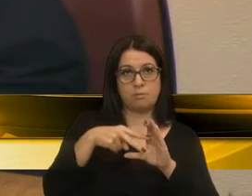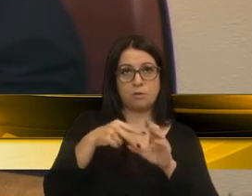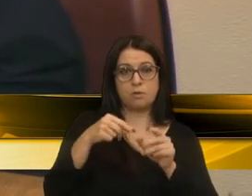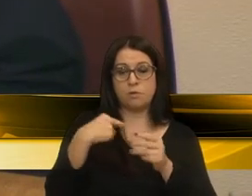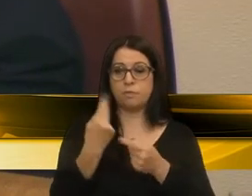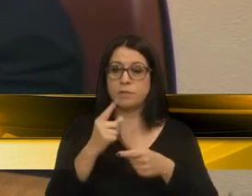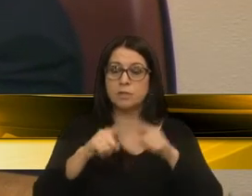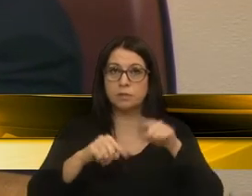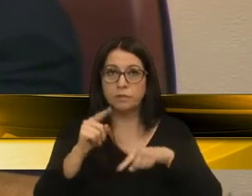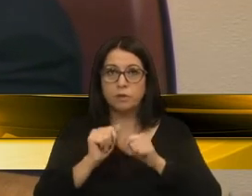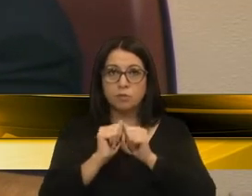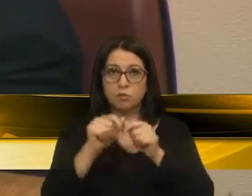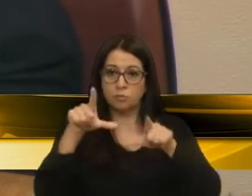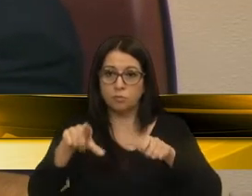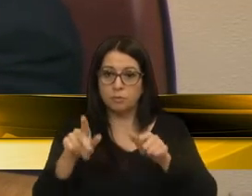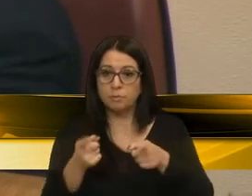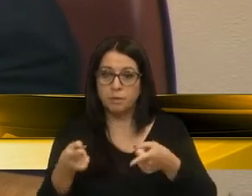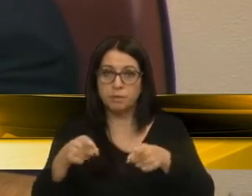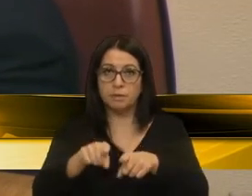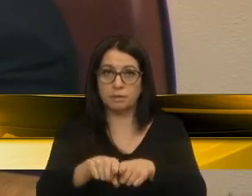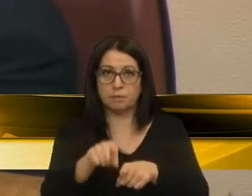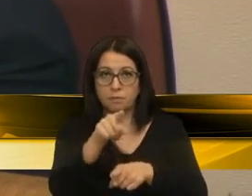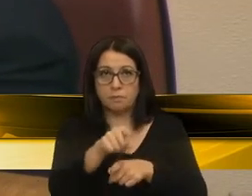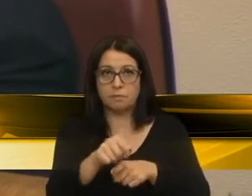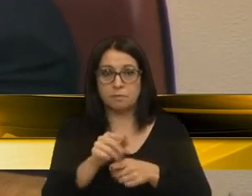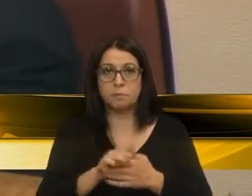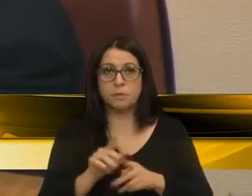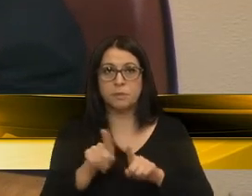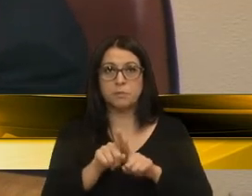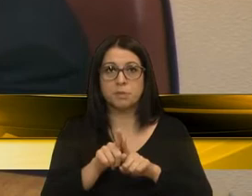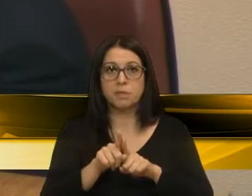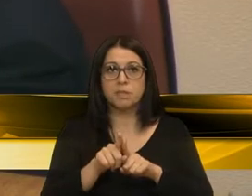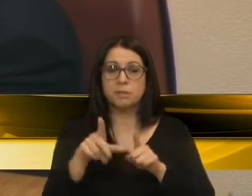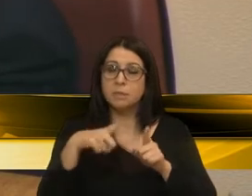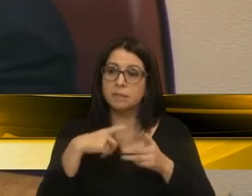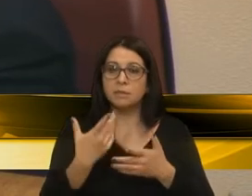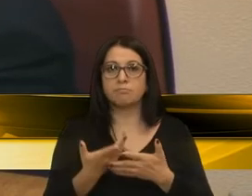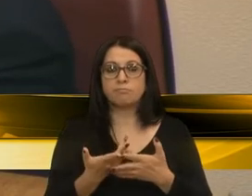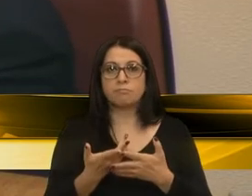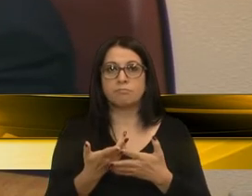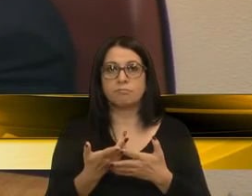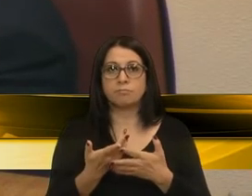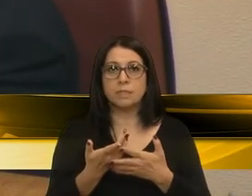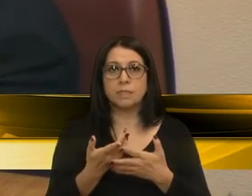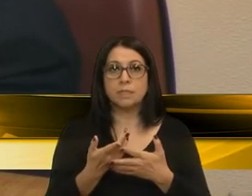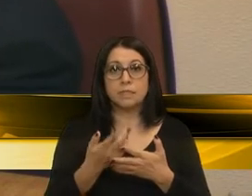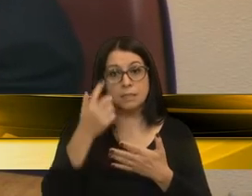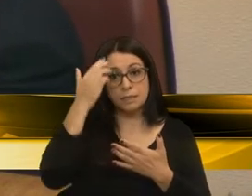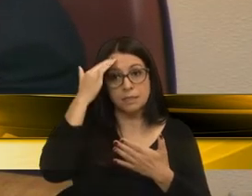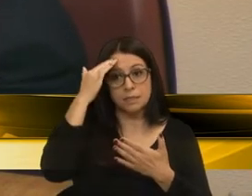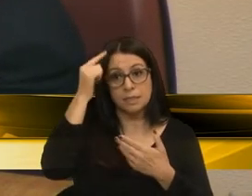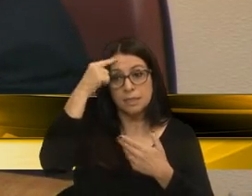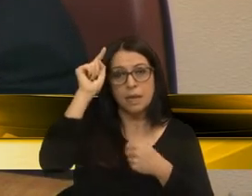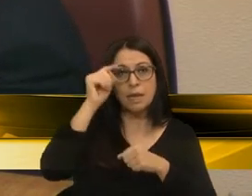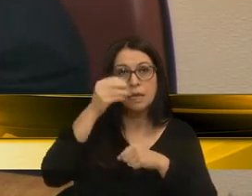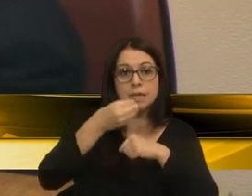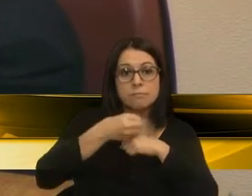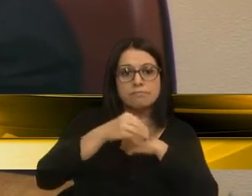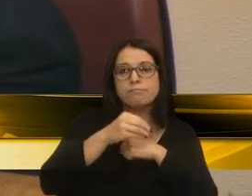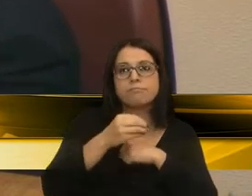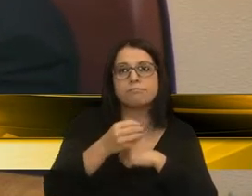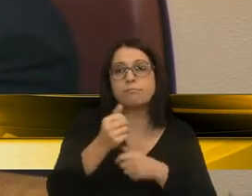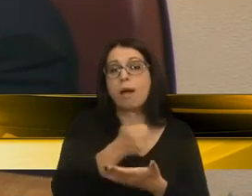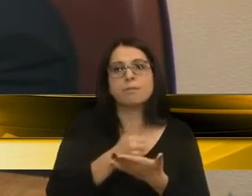com o seu gabinete em parceria, que a Vossa Excelência vai nos dar, justamente para nós termos essas noções básicas. Essas noções